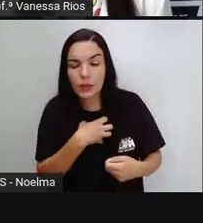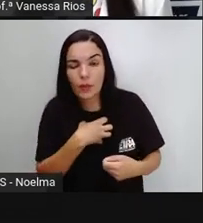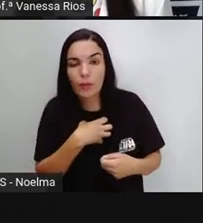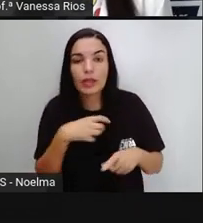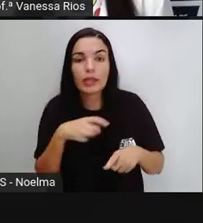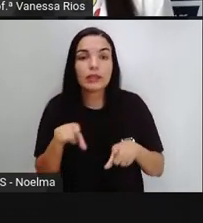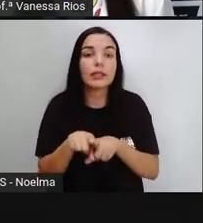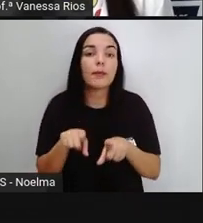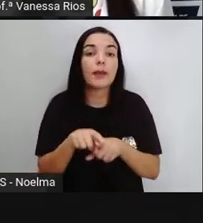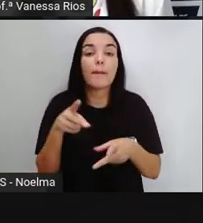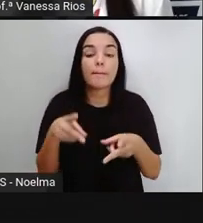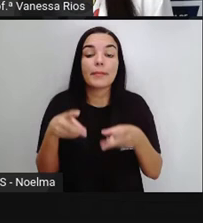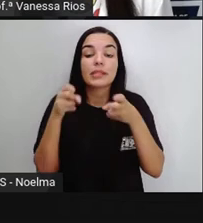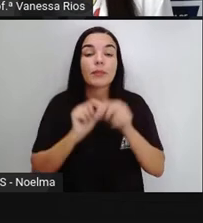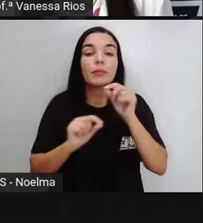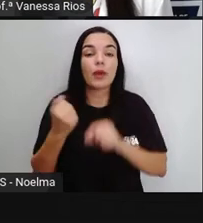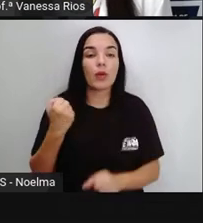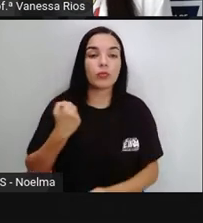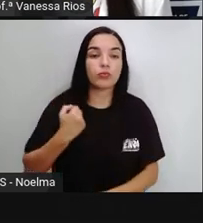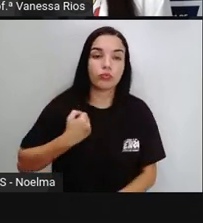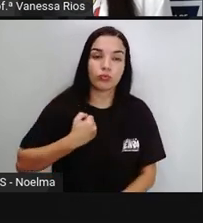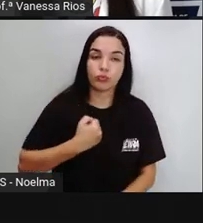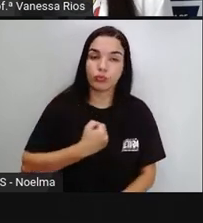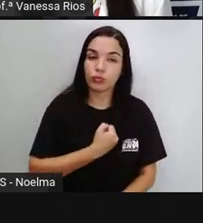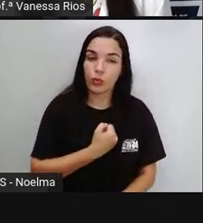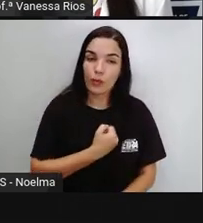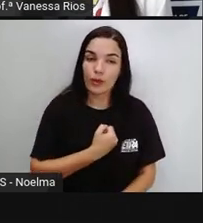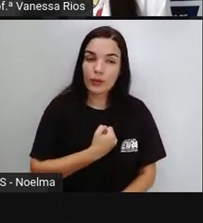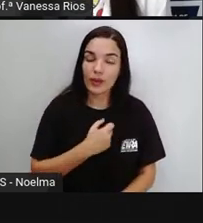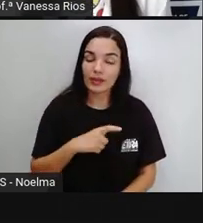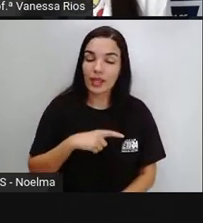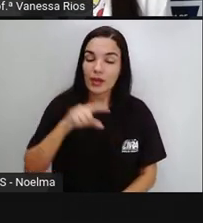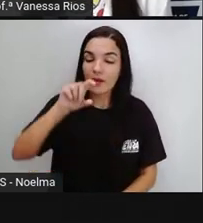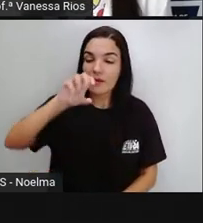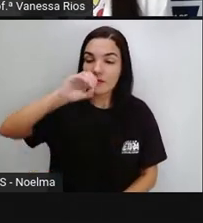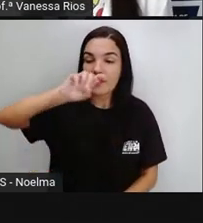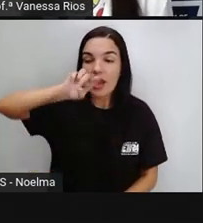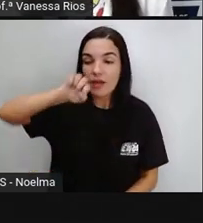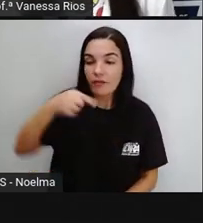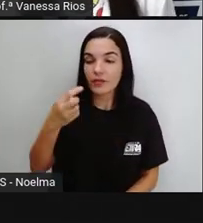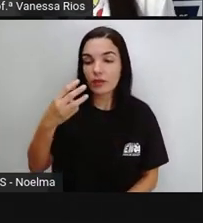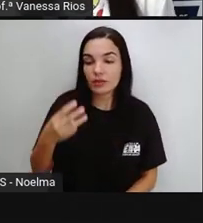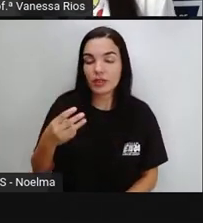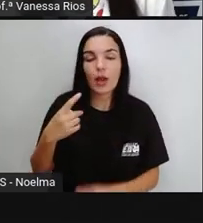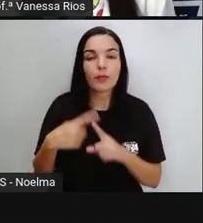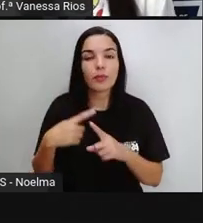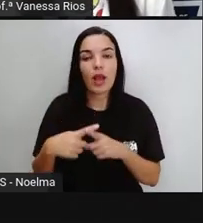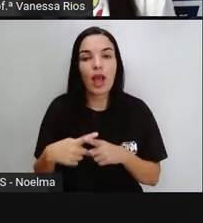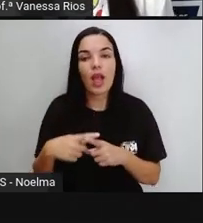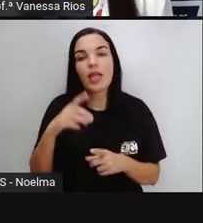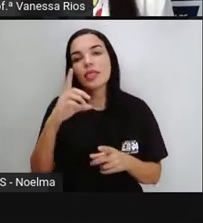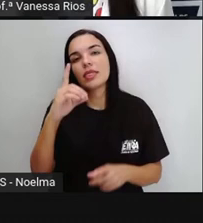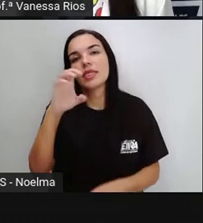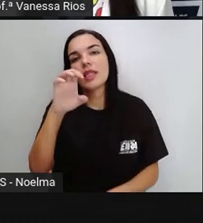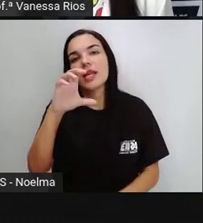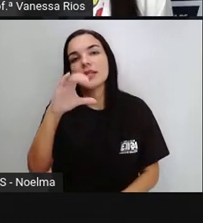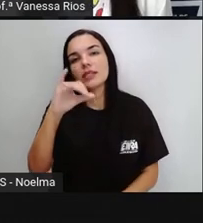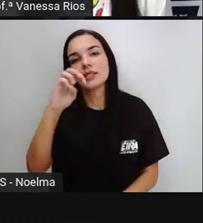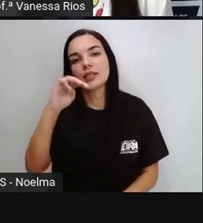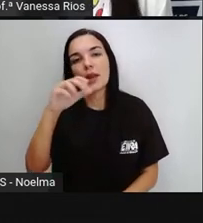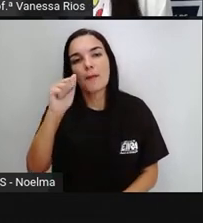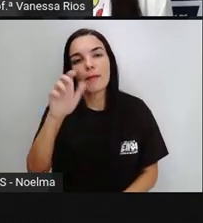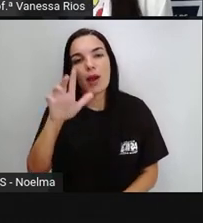perceber os números. Que aqui estão utilizando vírgula, que são números decimais. E este símbolo que a gente já